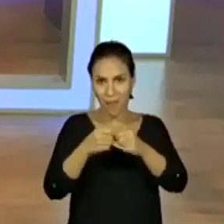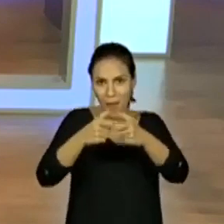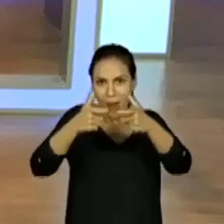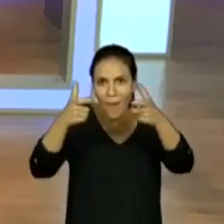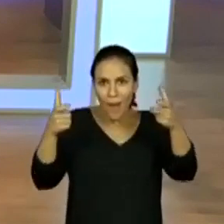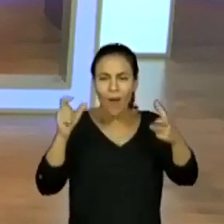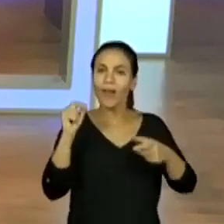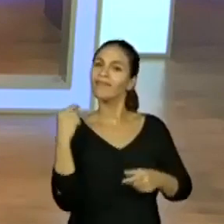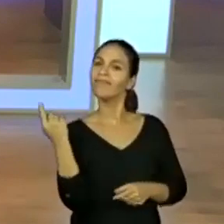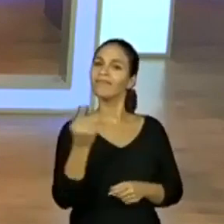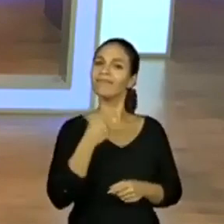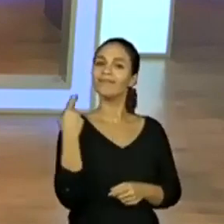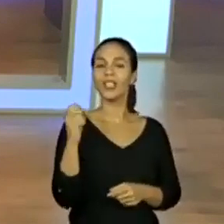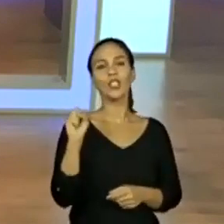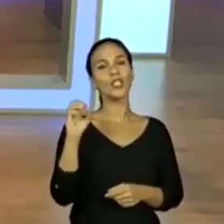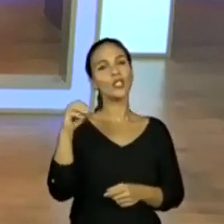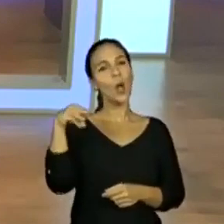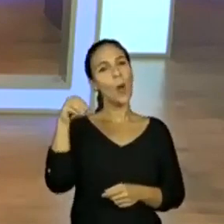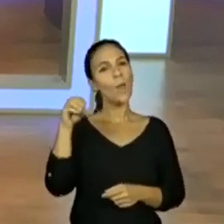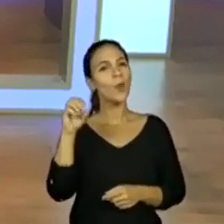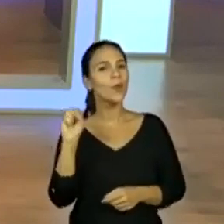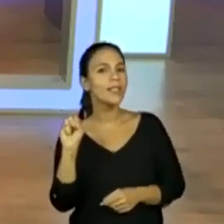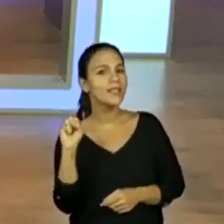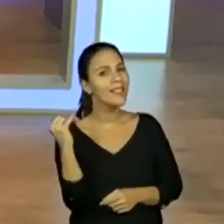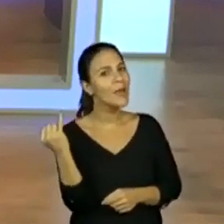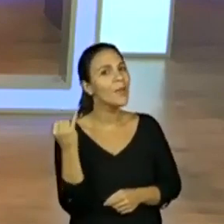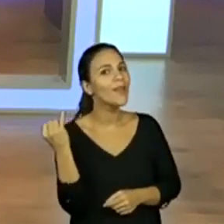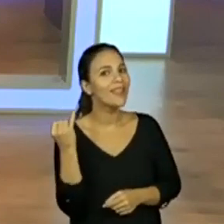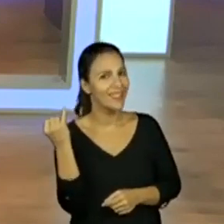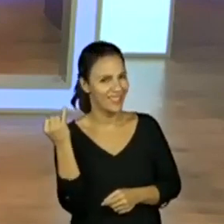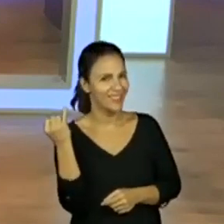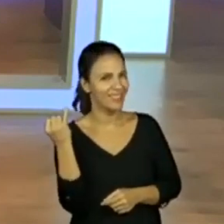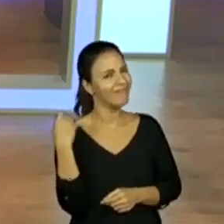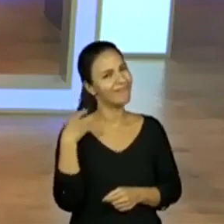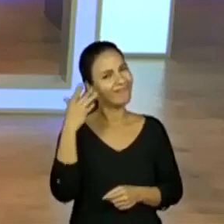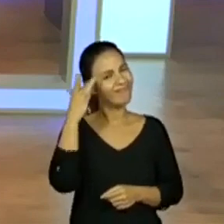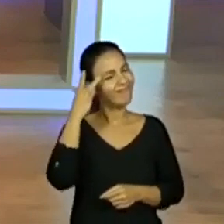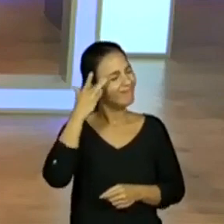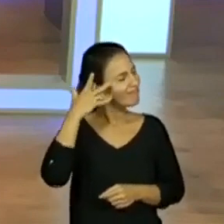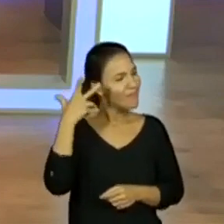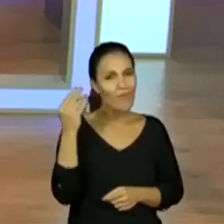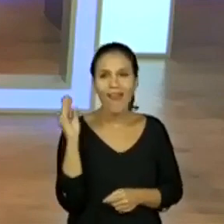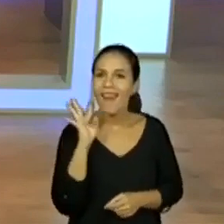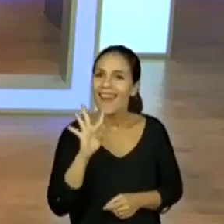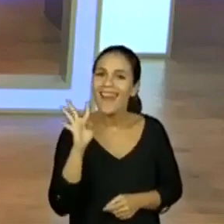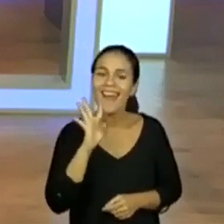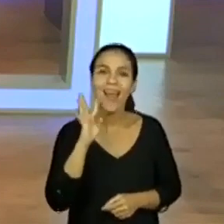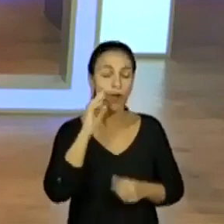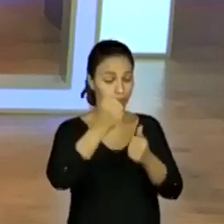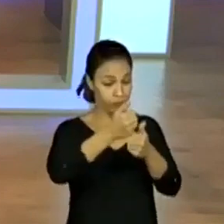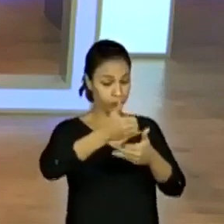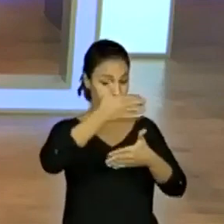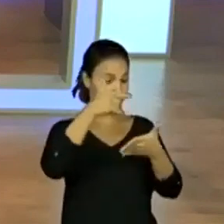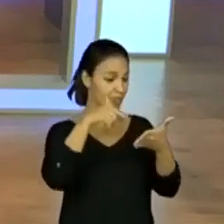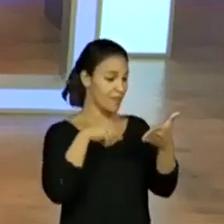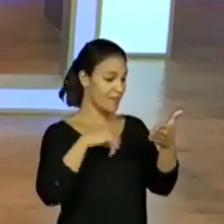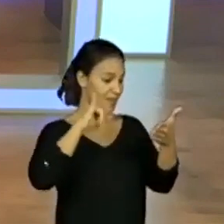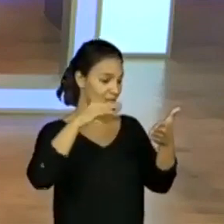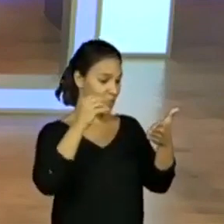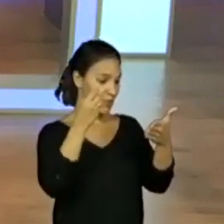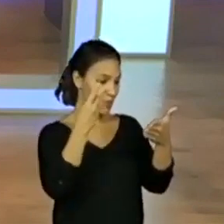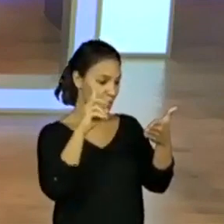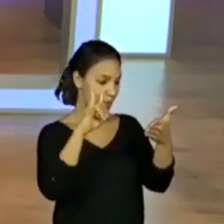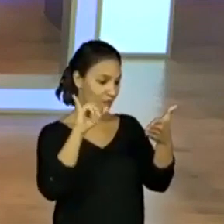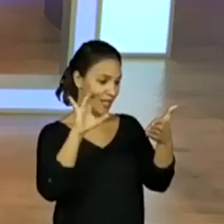ver aqui quem já está acompanhando a aula com o professor Rodrigo. E eu acho isso demais. Vamos lá. Ó, o João Vitor já está